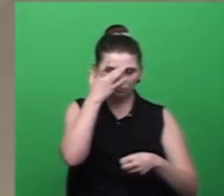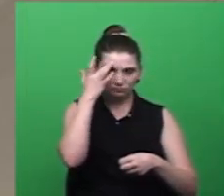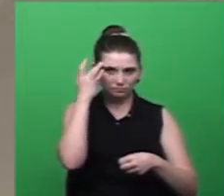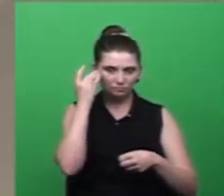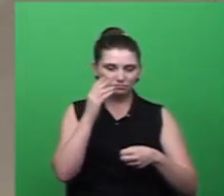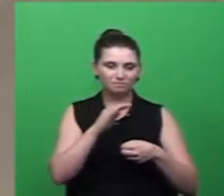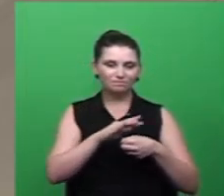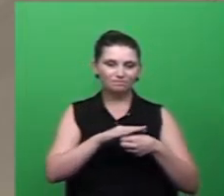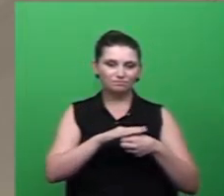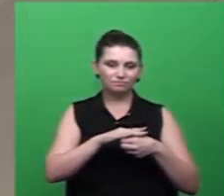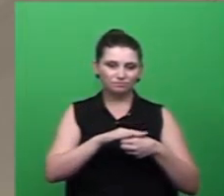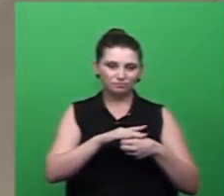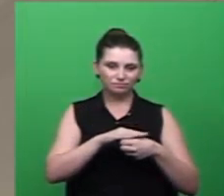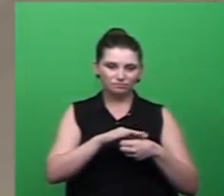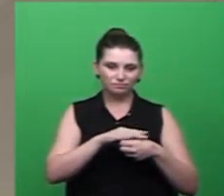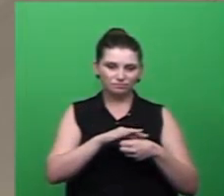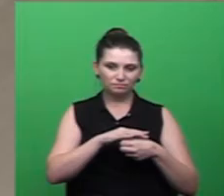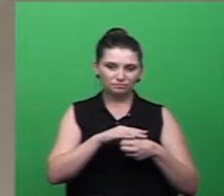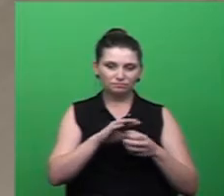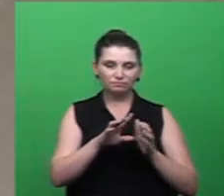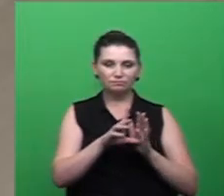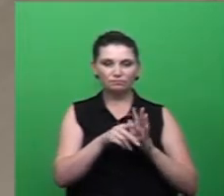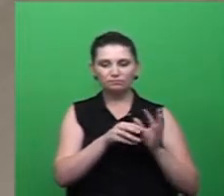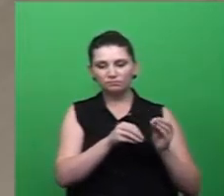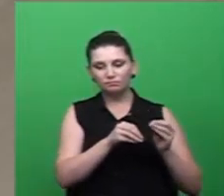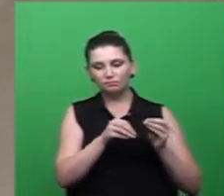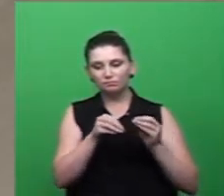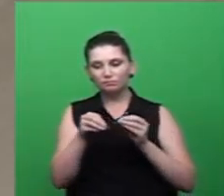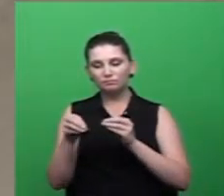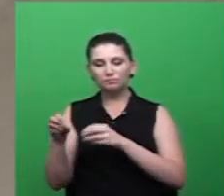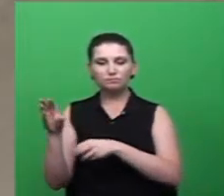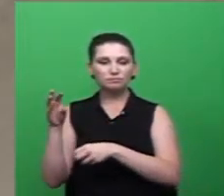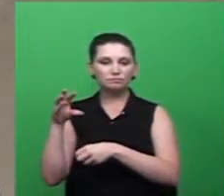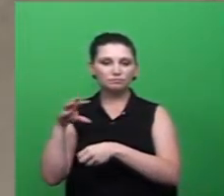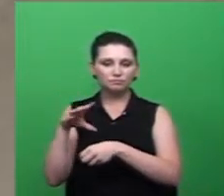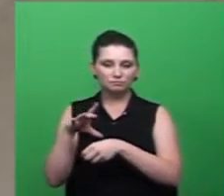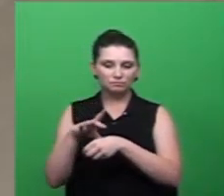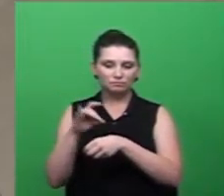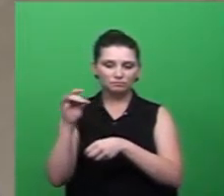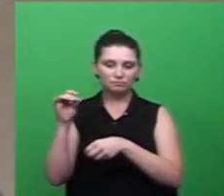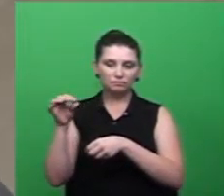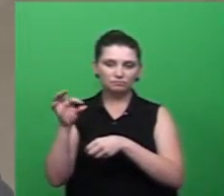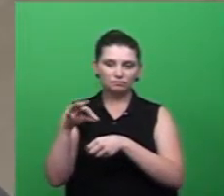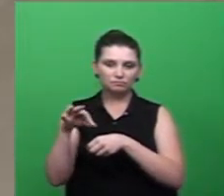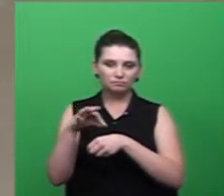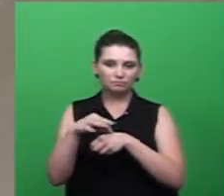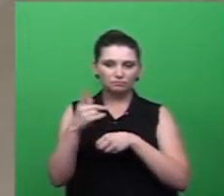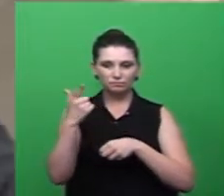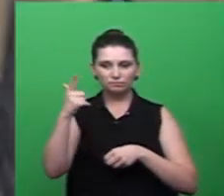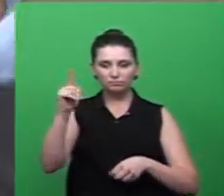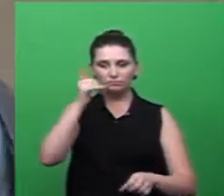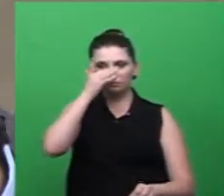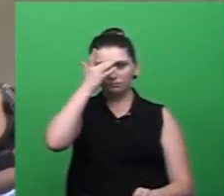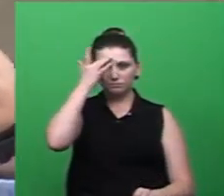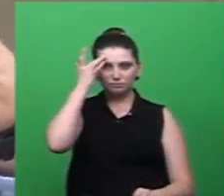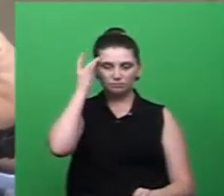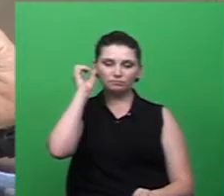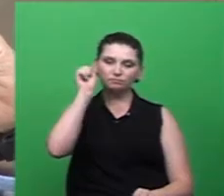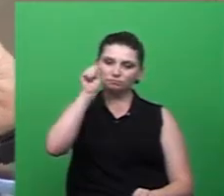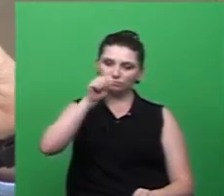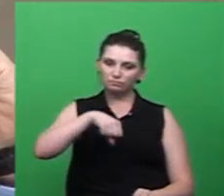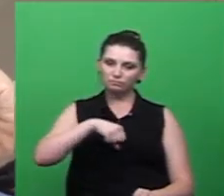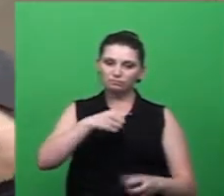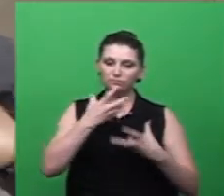fase aguda da doença, não na fase de covalescência, e depois leva essa infecção, essa mordida, leva para outro